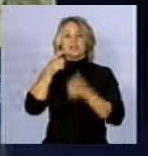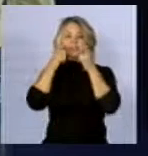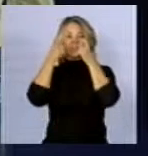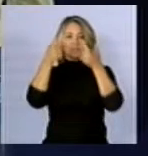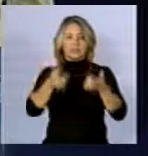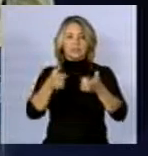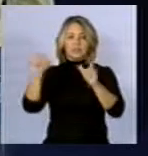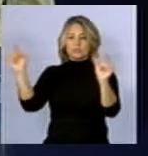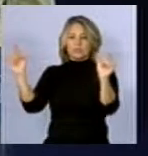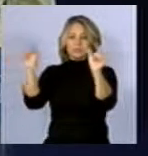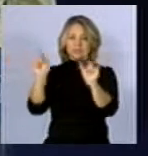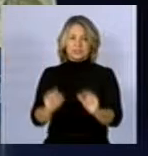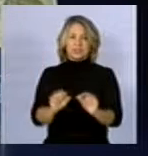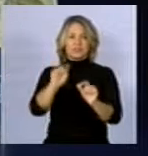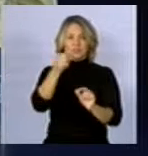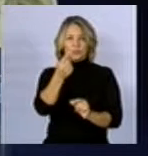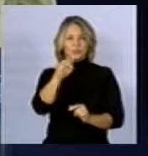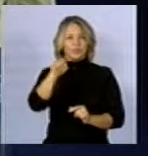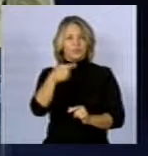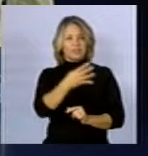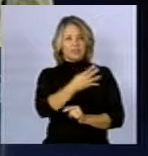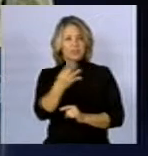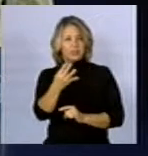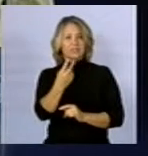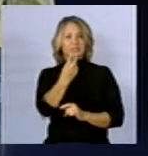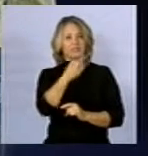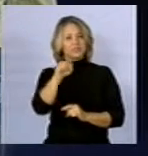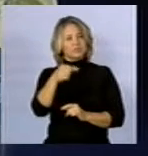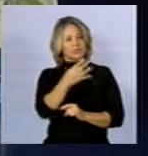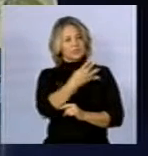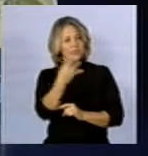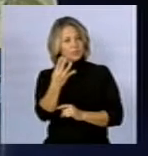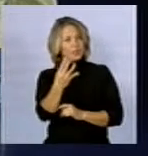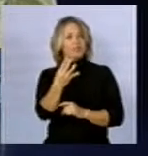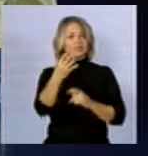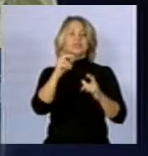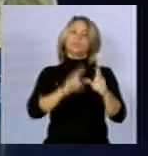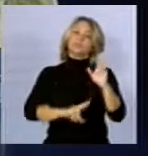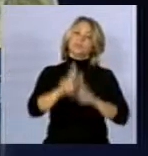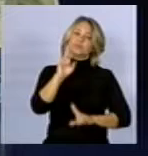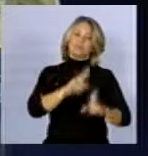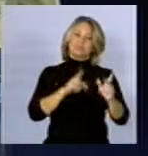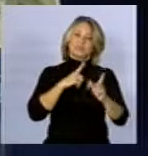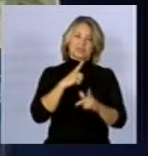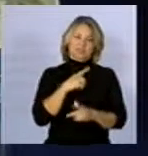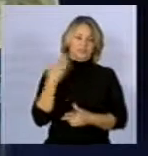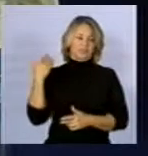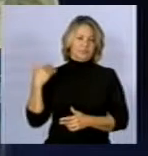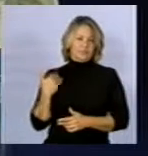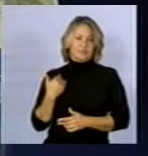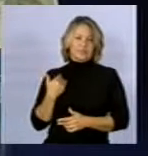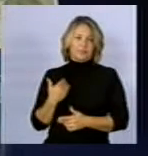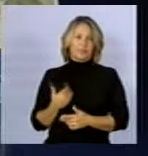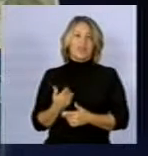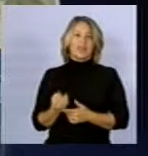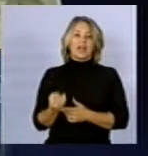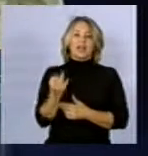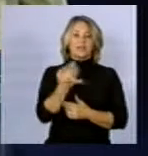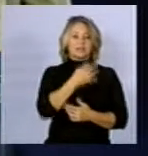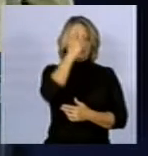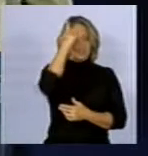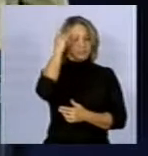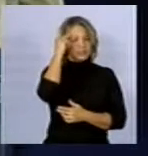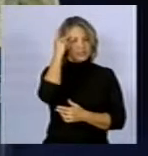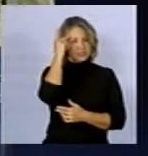reduzida, de 1,4 e 2,4, devendo a medida que ele utilizou. Então, a prevalência de números de pessoas